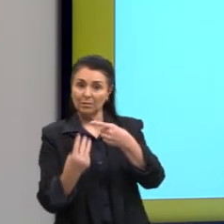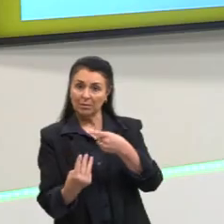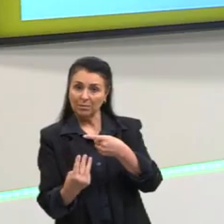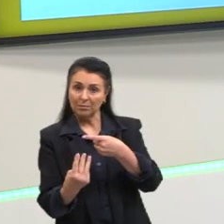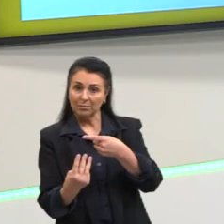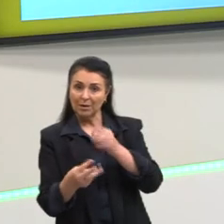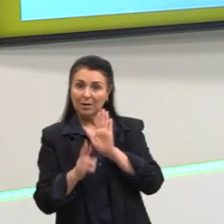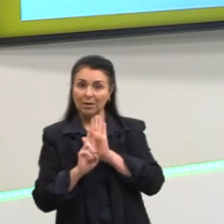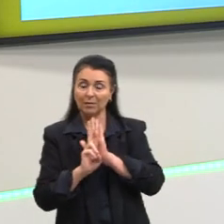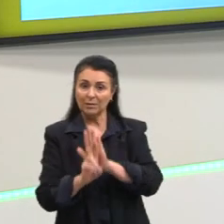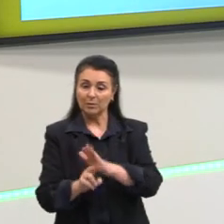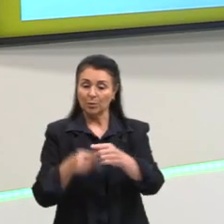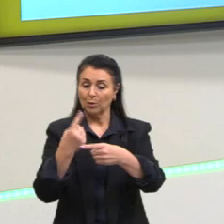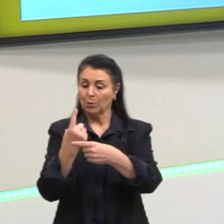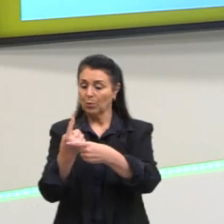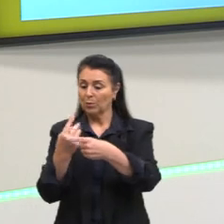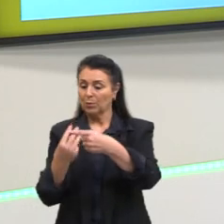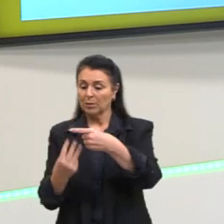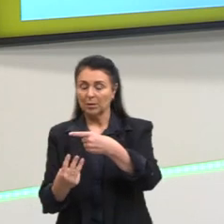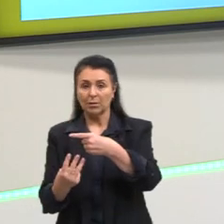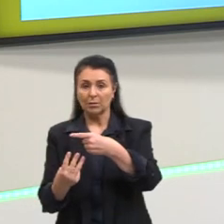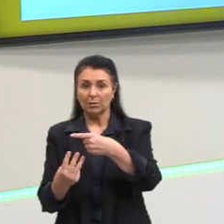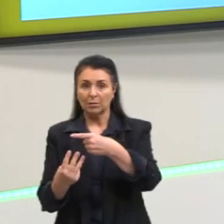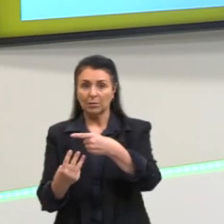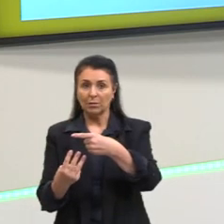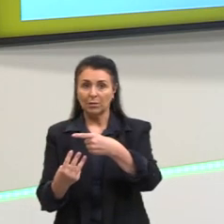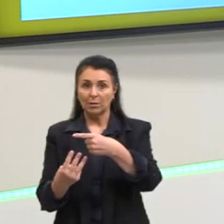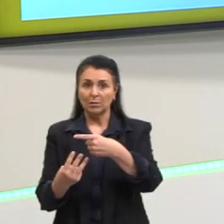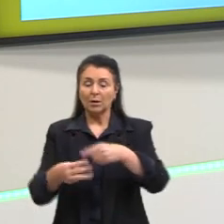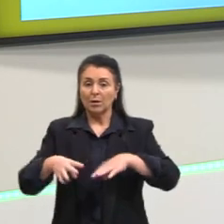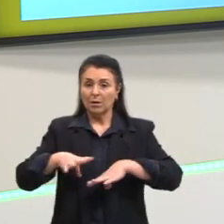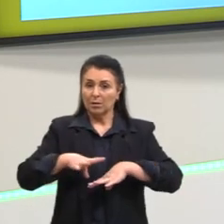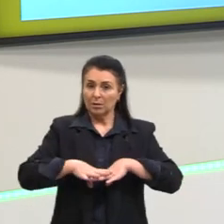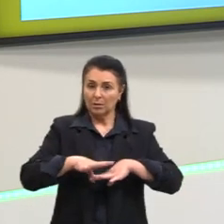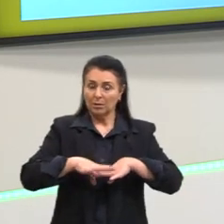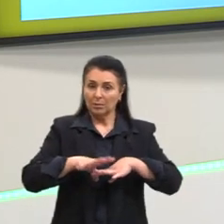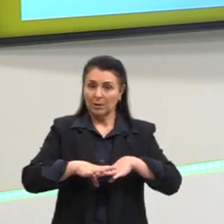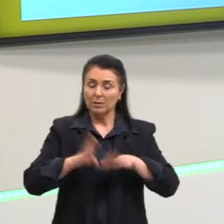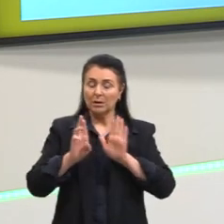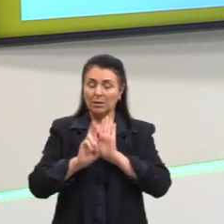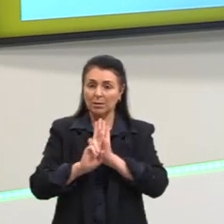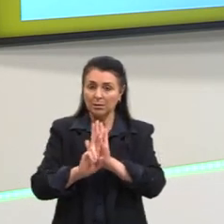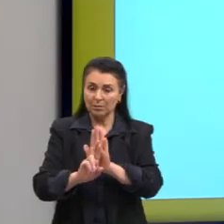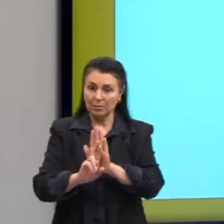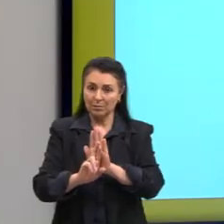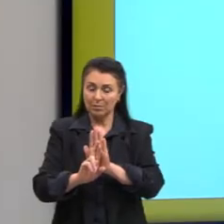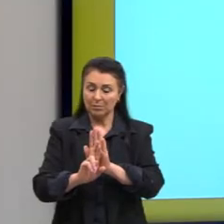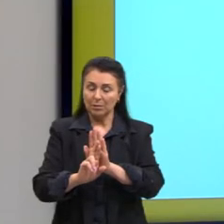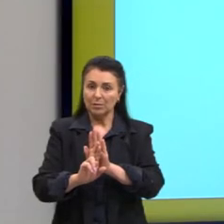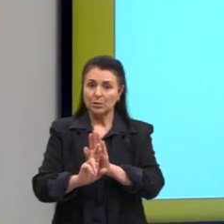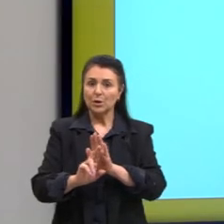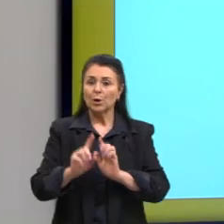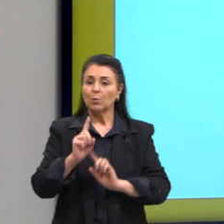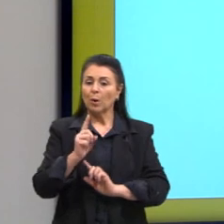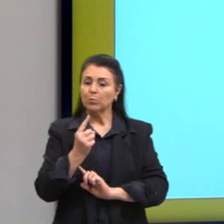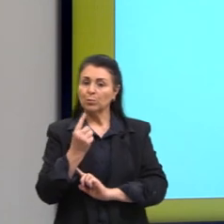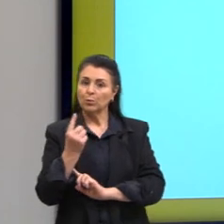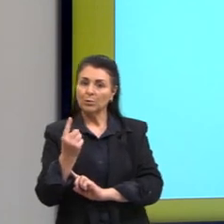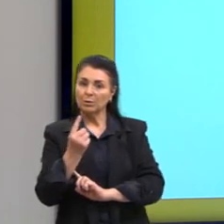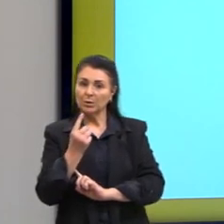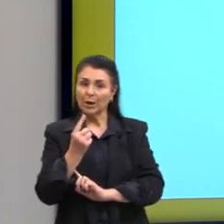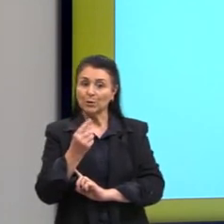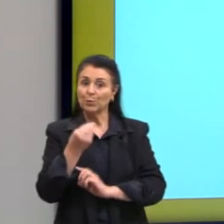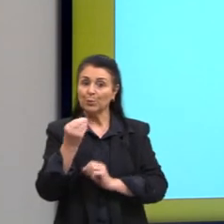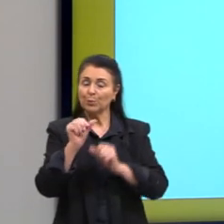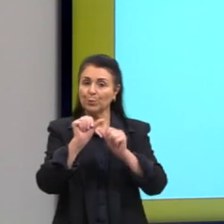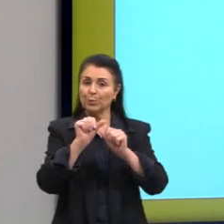um terço. Então, um terço, então, matematicamente, é a representação de uma unidade, como mostra um desenho